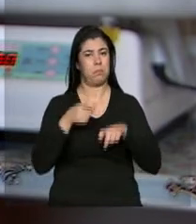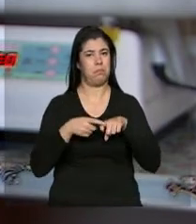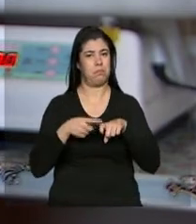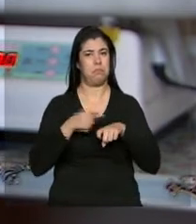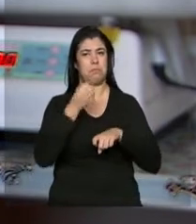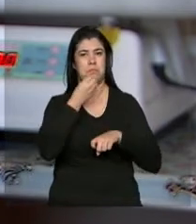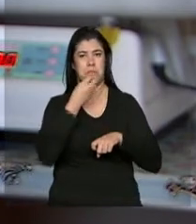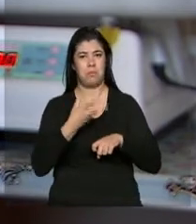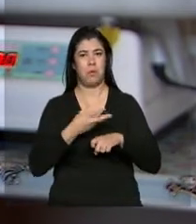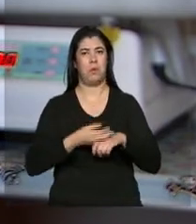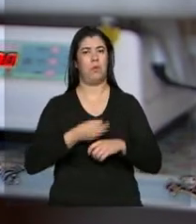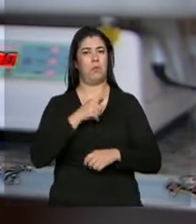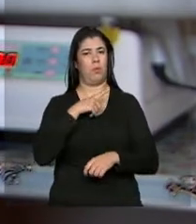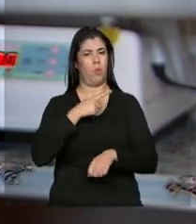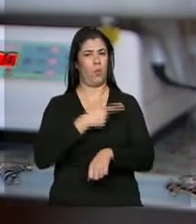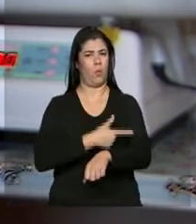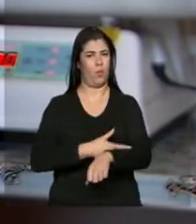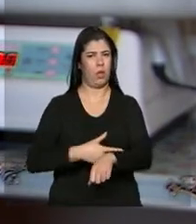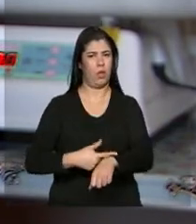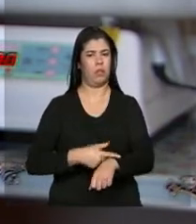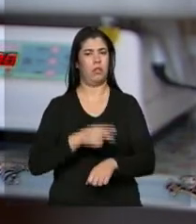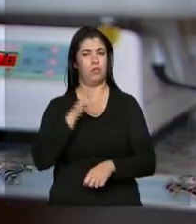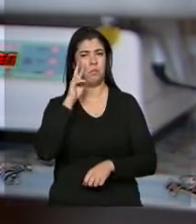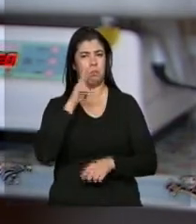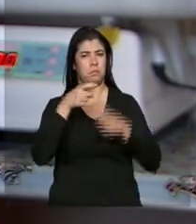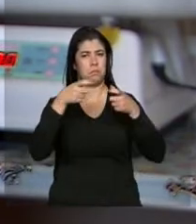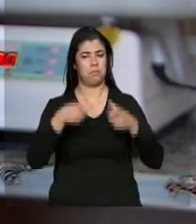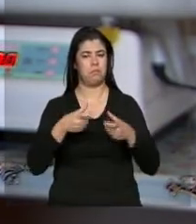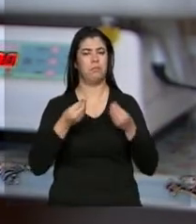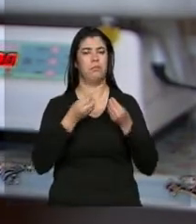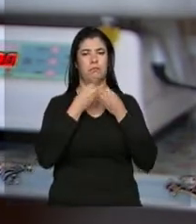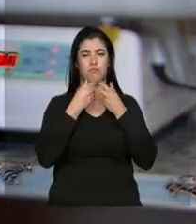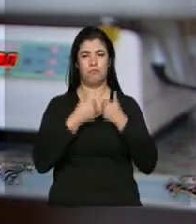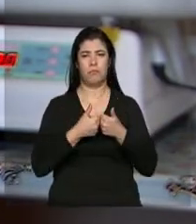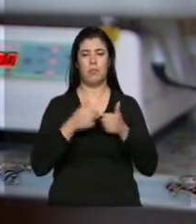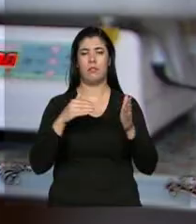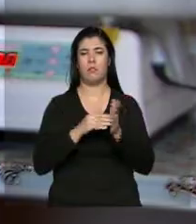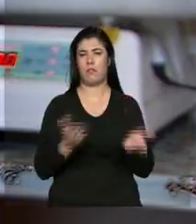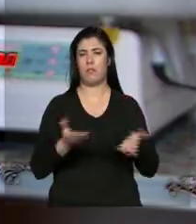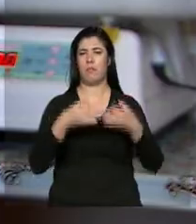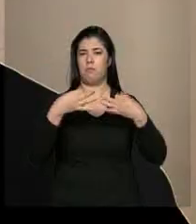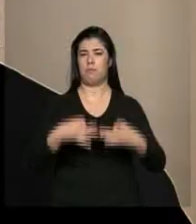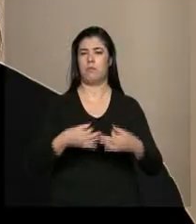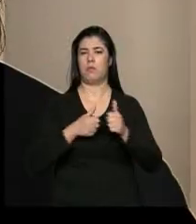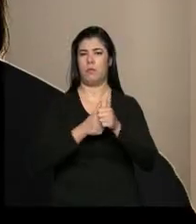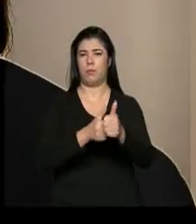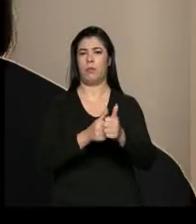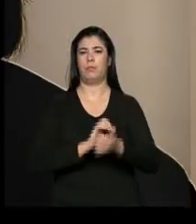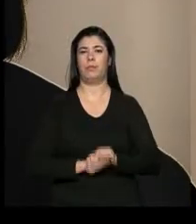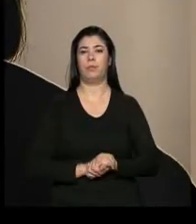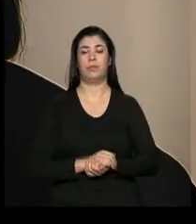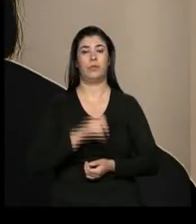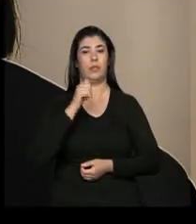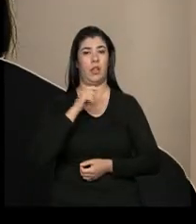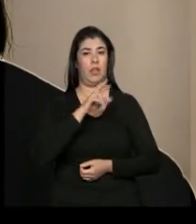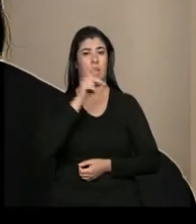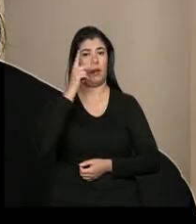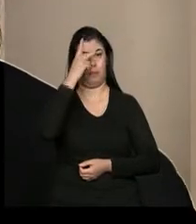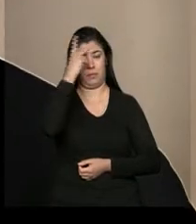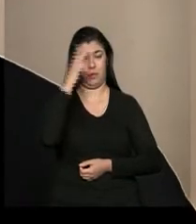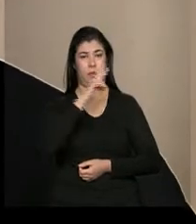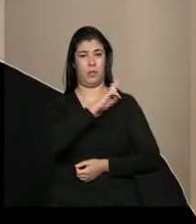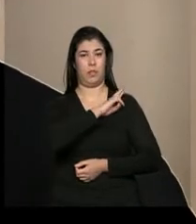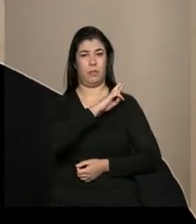atenciosa, muito educada e até agora deu tudo certo, né? A responsável pela unidade